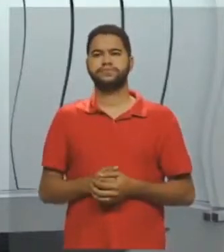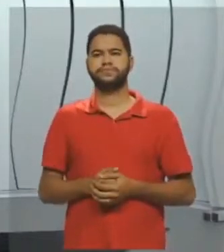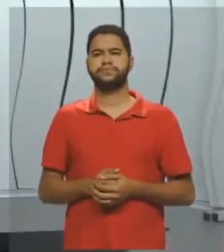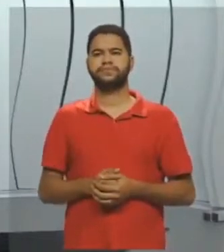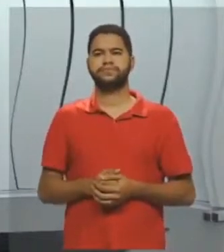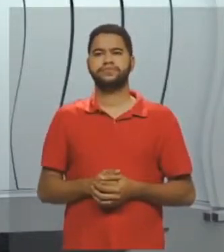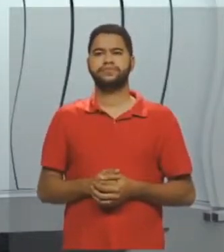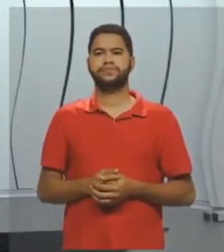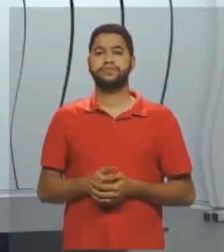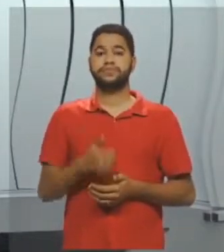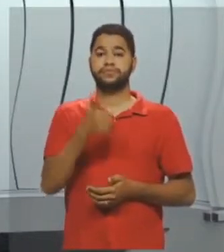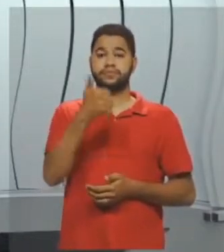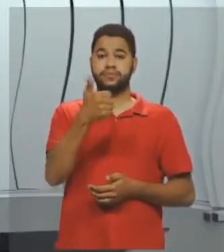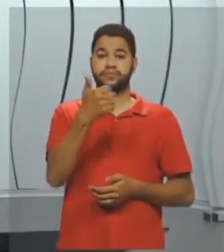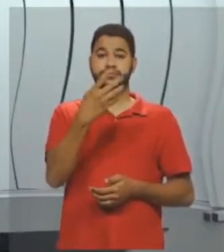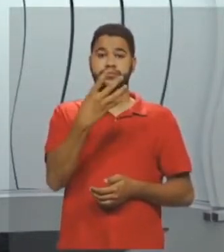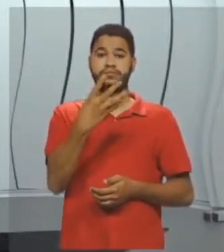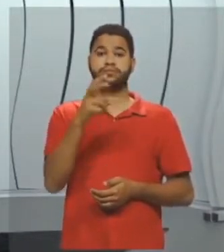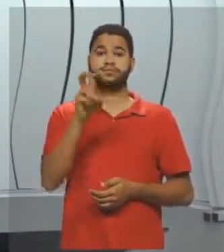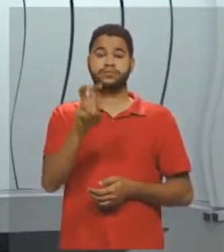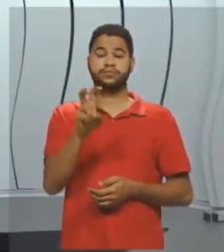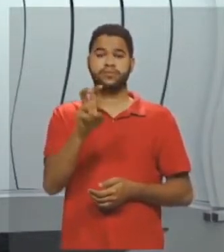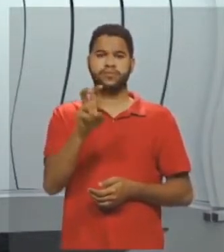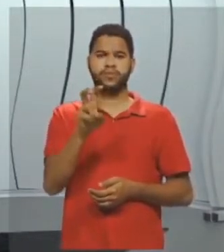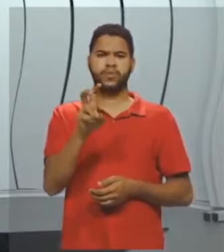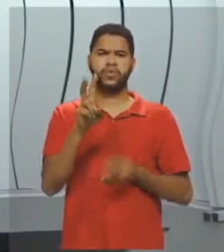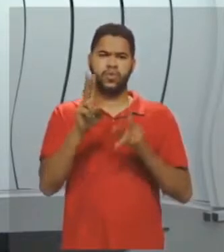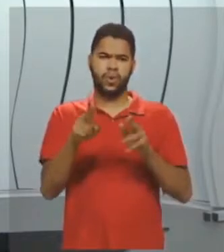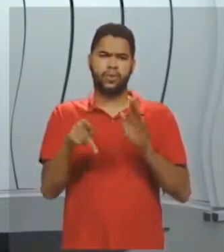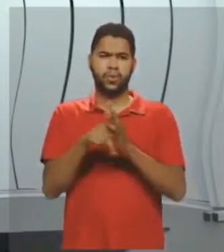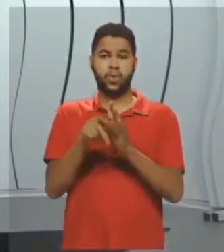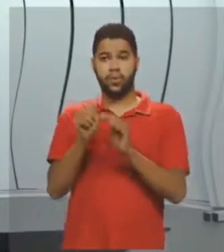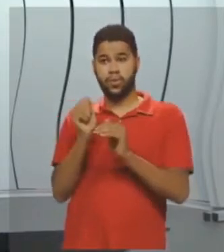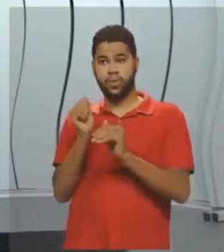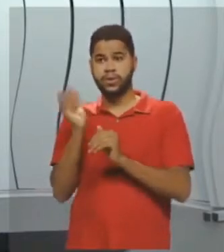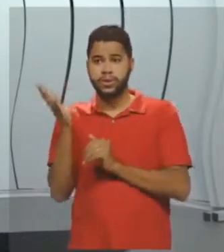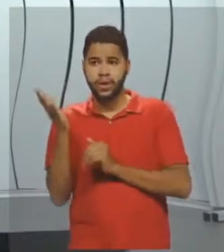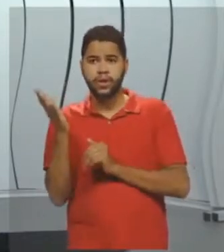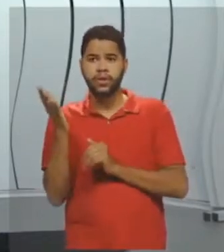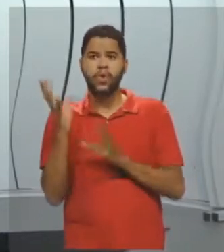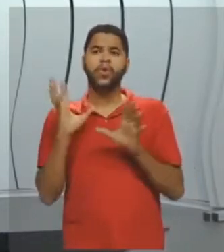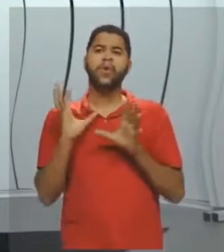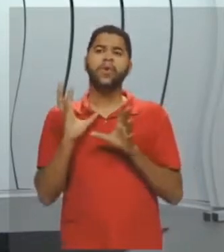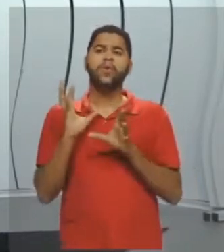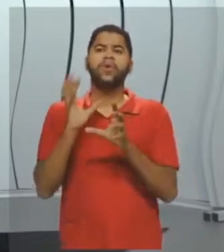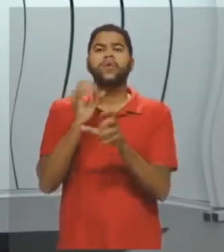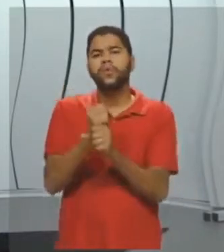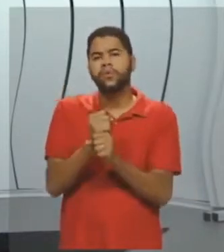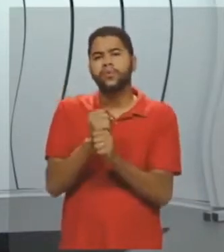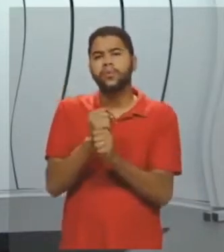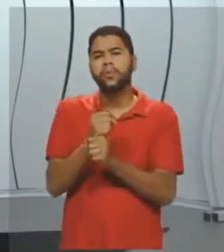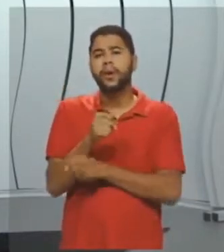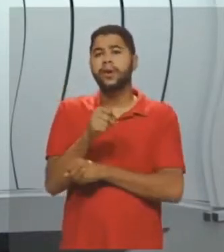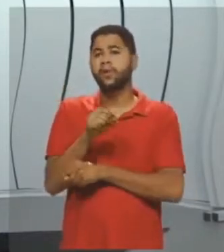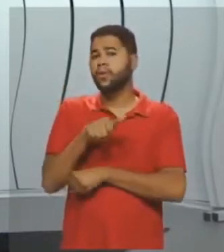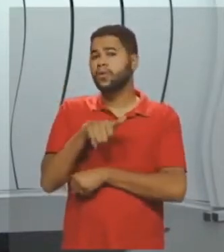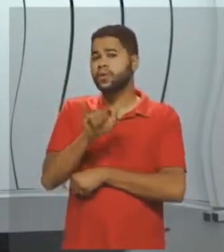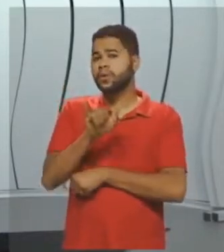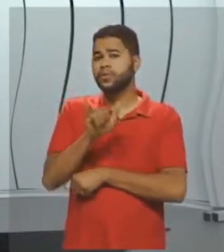145 não é o ângulo externo? Se eu somar com um valor de Y,